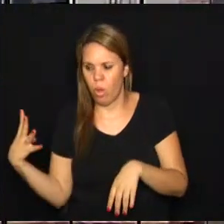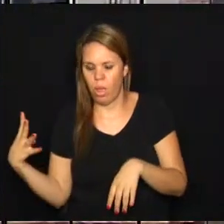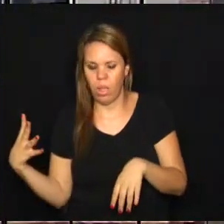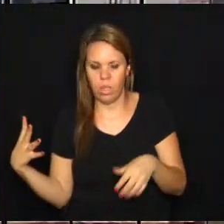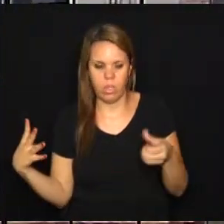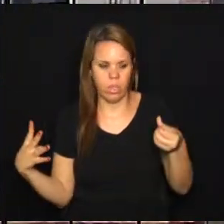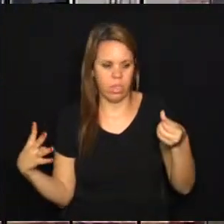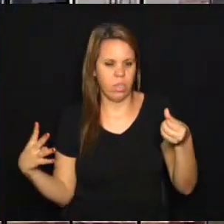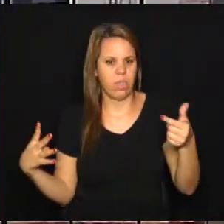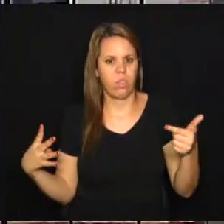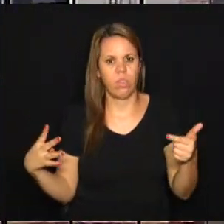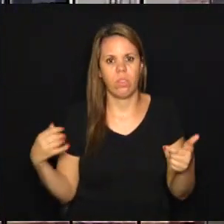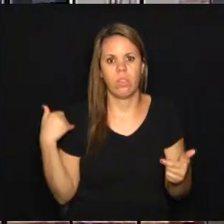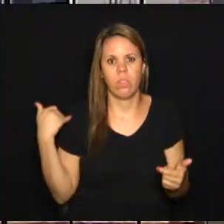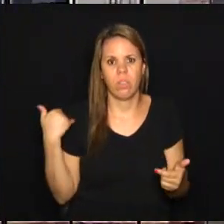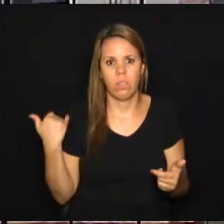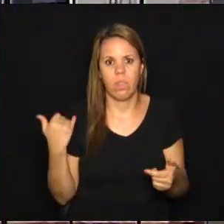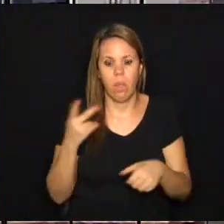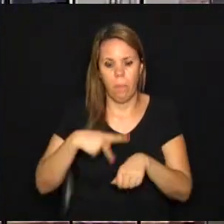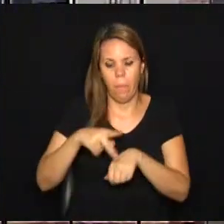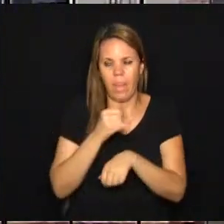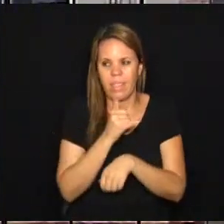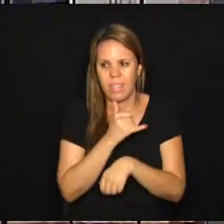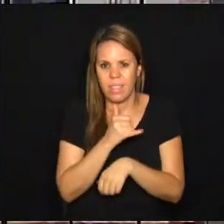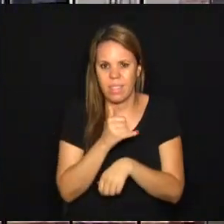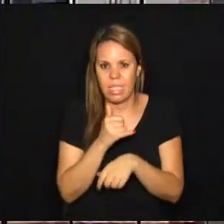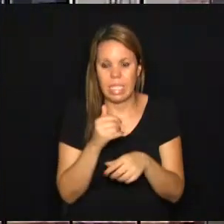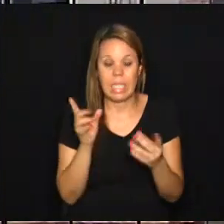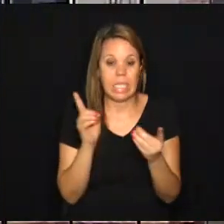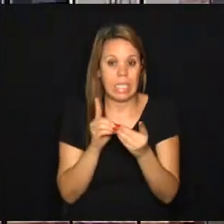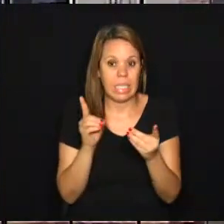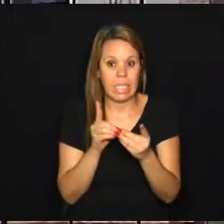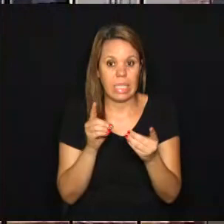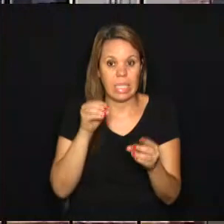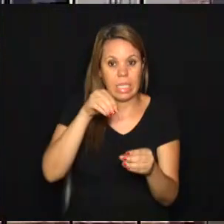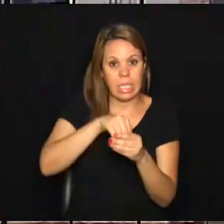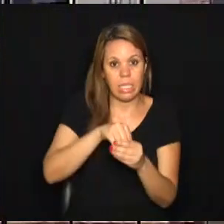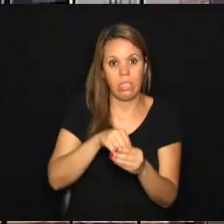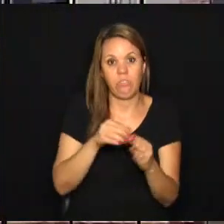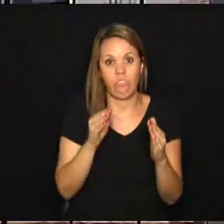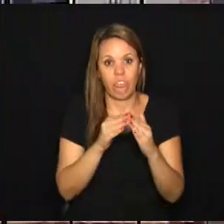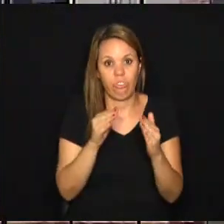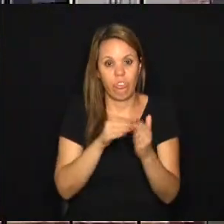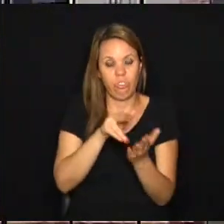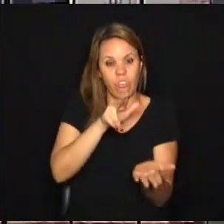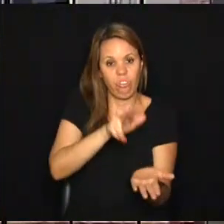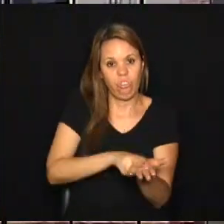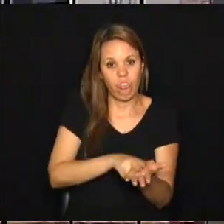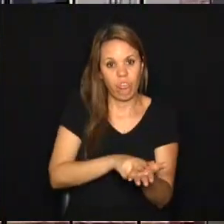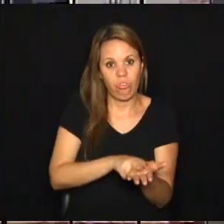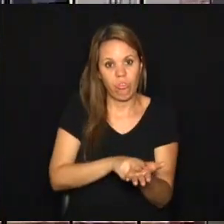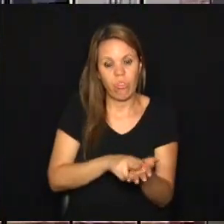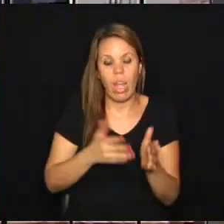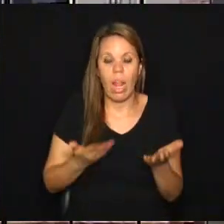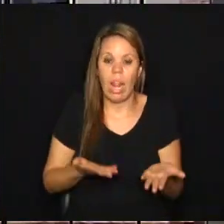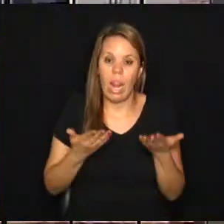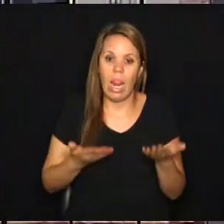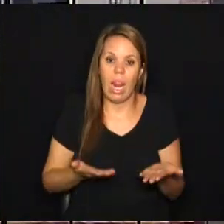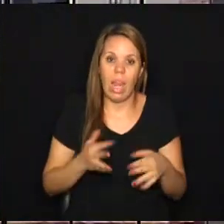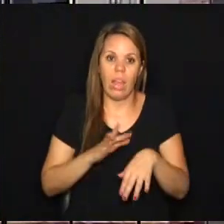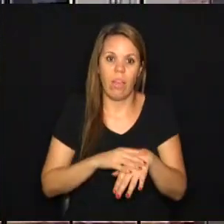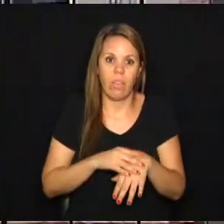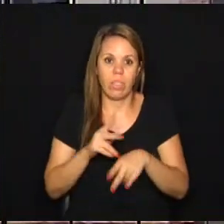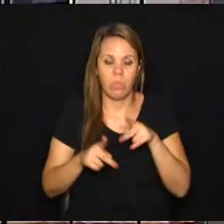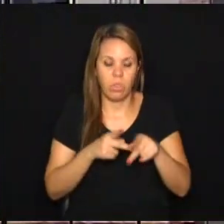passaram pela Itália. Eles estão em atendimento domiciliar. Os sintomas são brandos e os pacientes